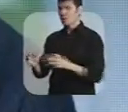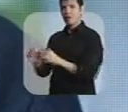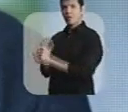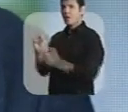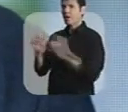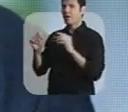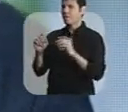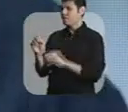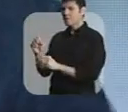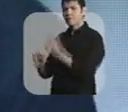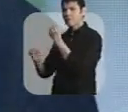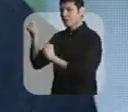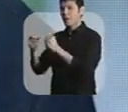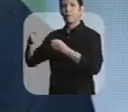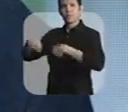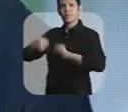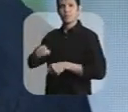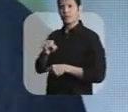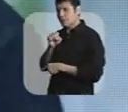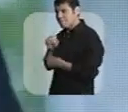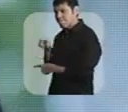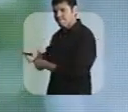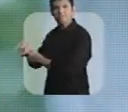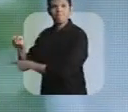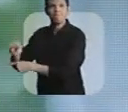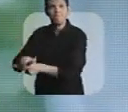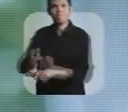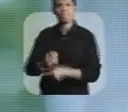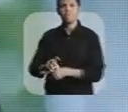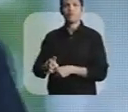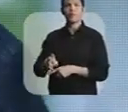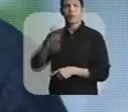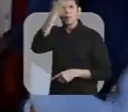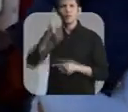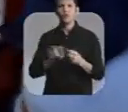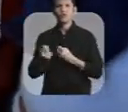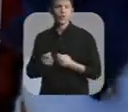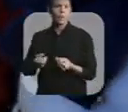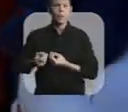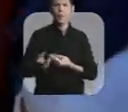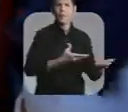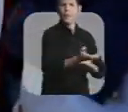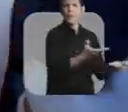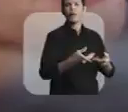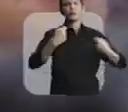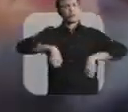das coisas que dá suporte à possibilidade de geração de emprego e renda no Estado do Amazonas.